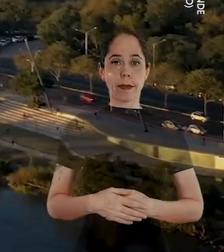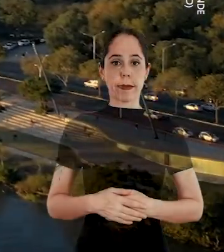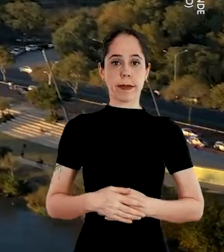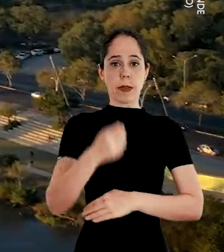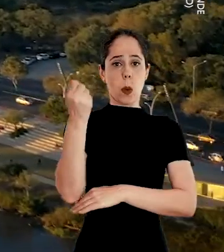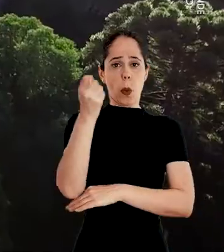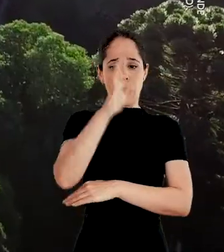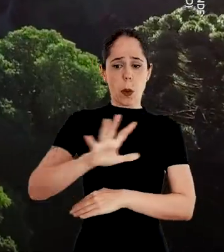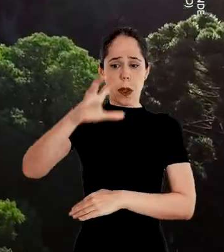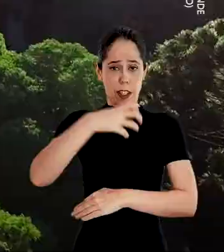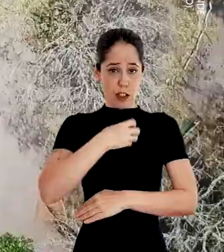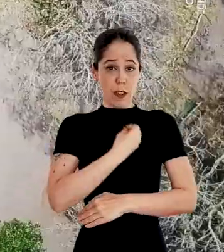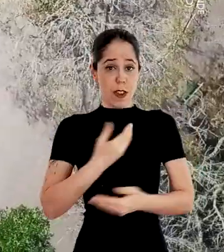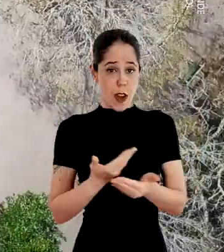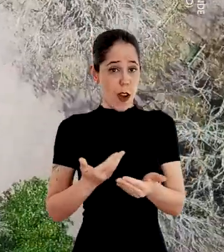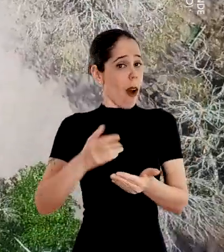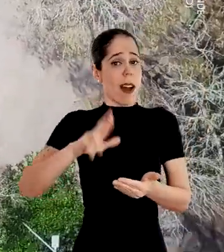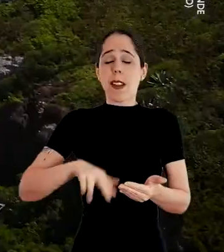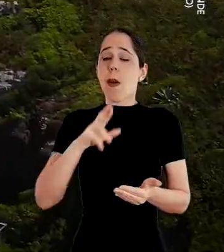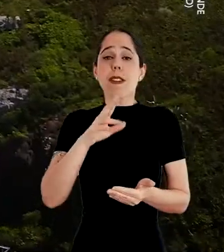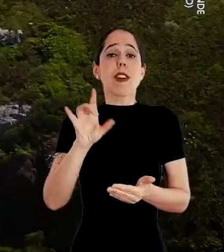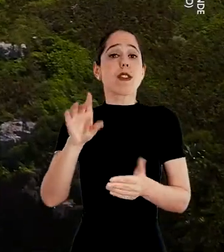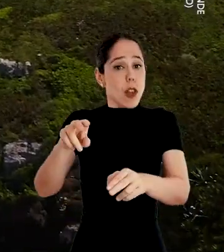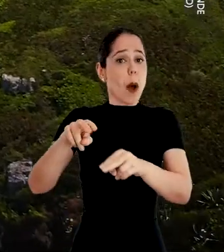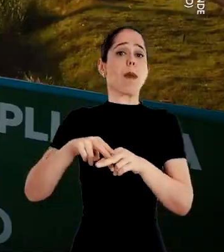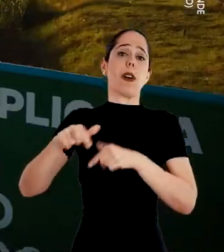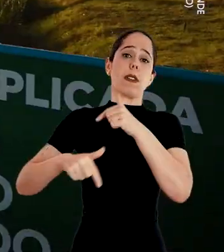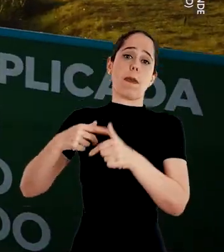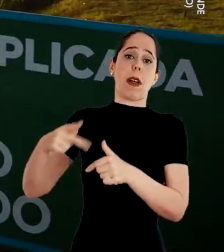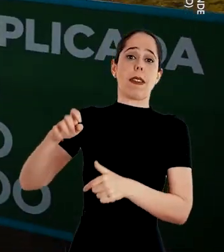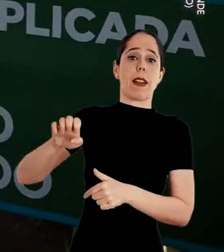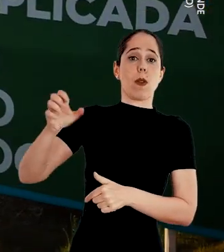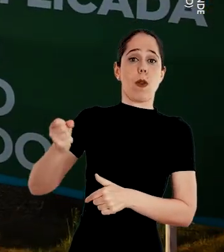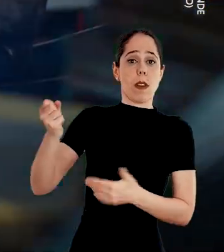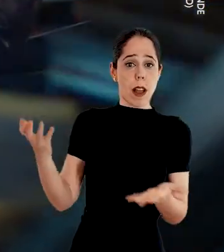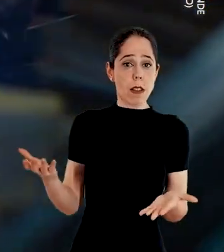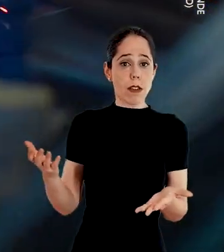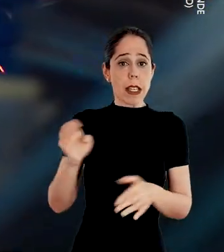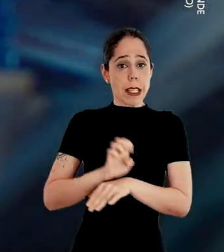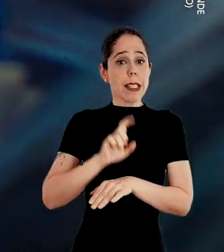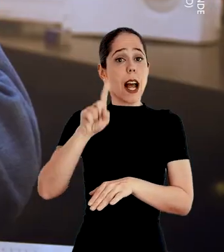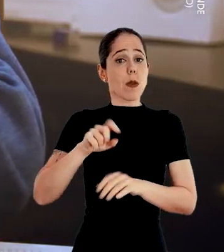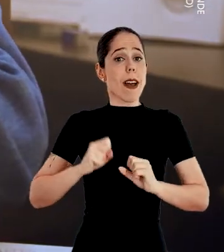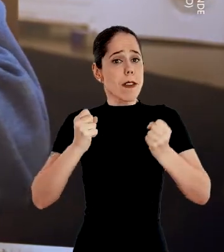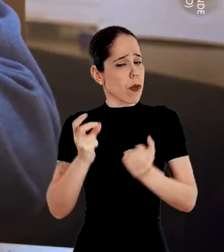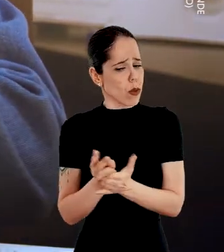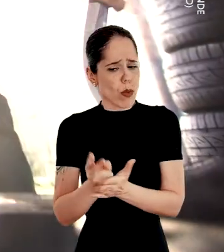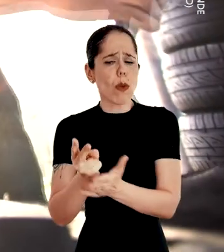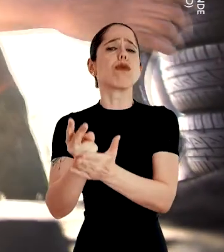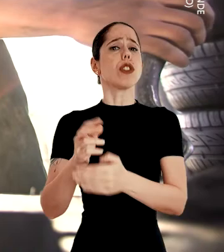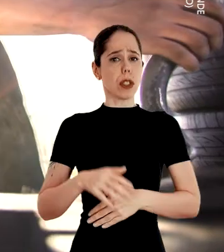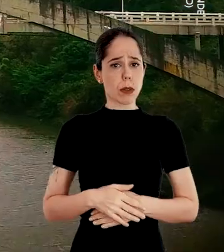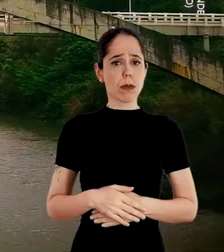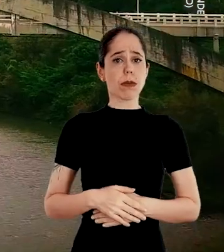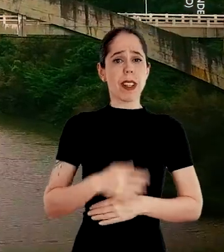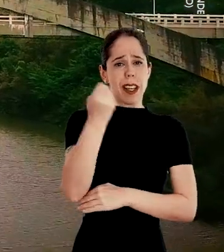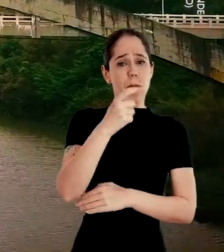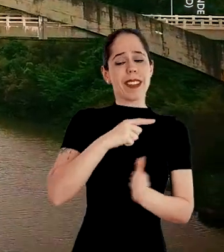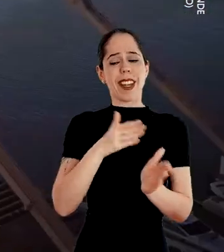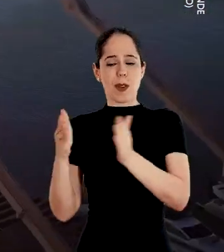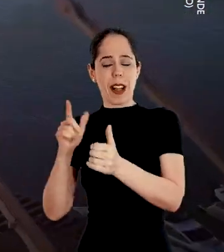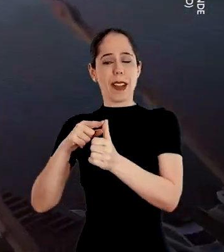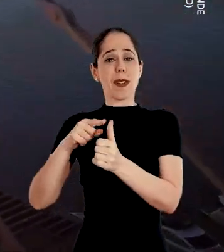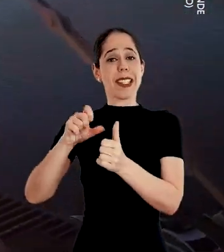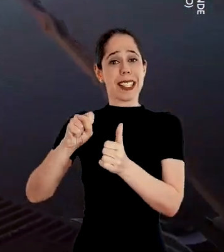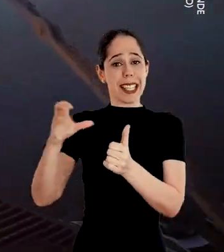O Rio Grande de hoje não é resultado apenas do trabalho do Eduardo. O Estado é um esforço contínuo. Aqui do